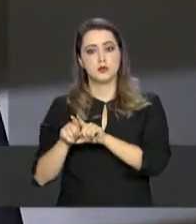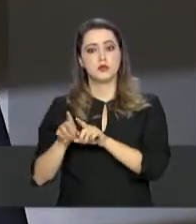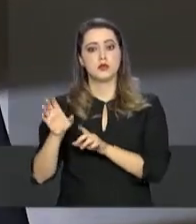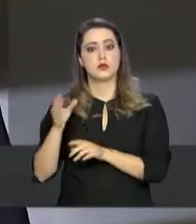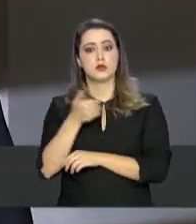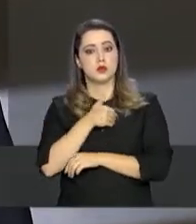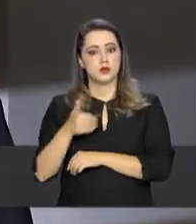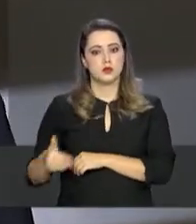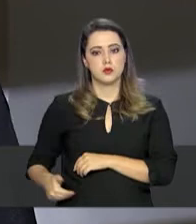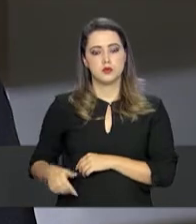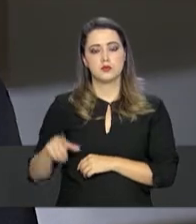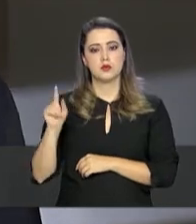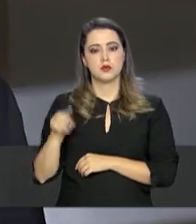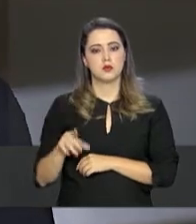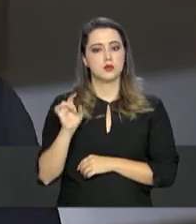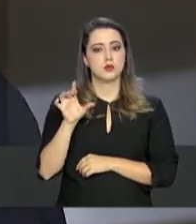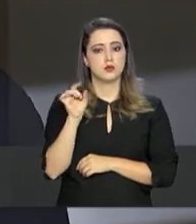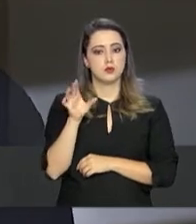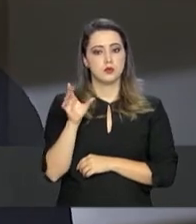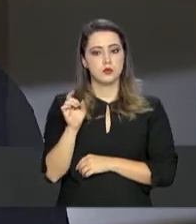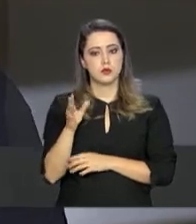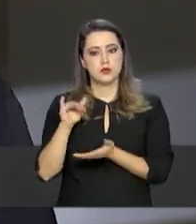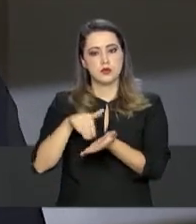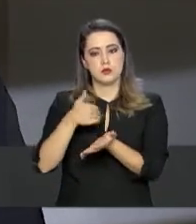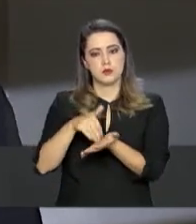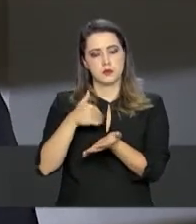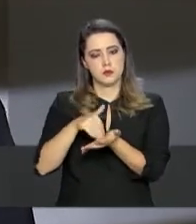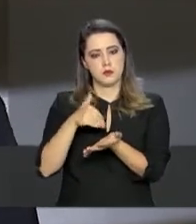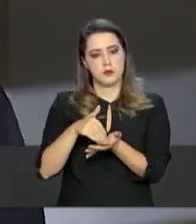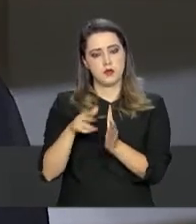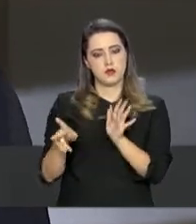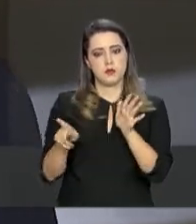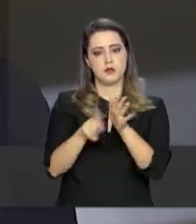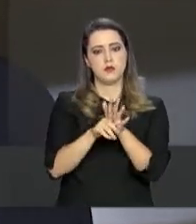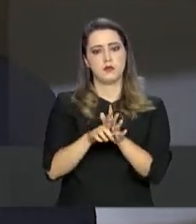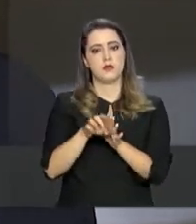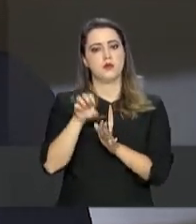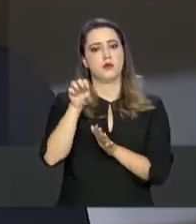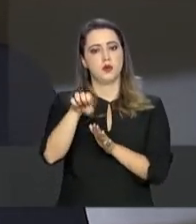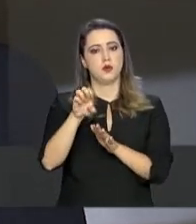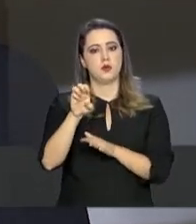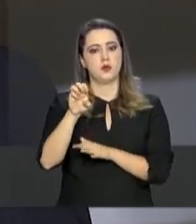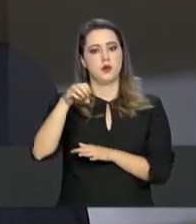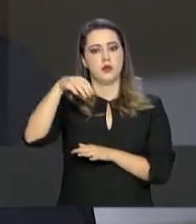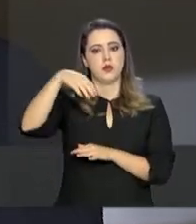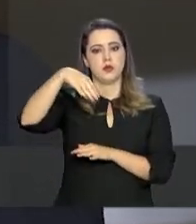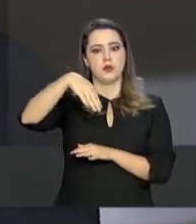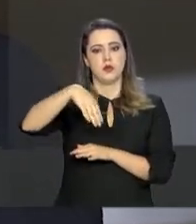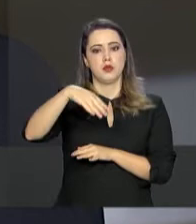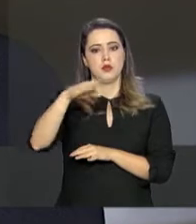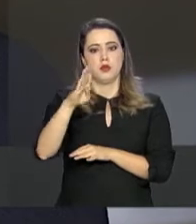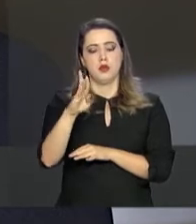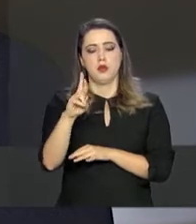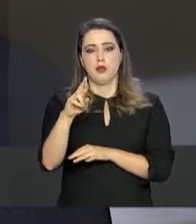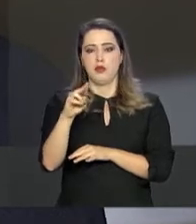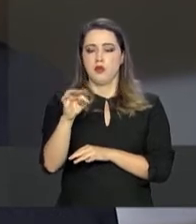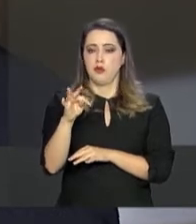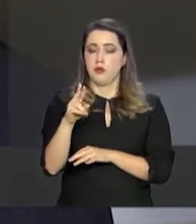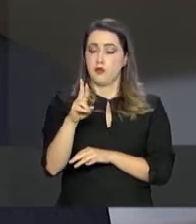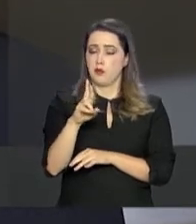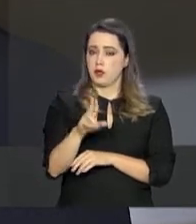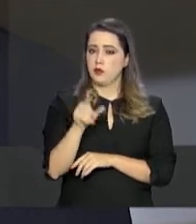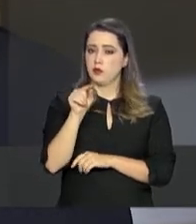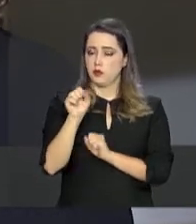públicas. Basta você fazer um cadastro na Embrator, onde possibilita que essas entidades